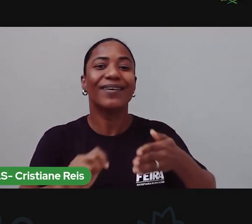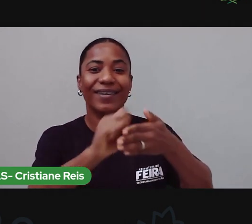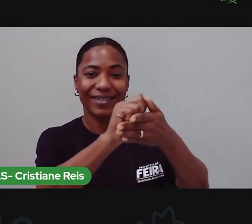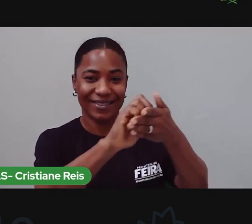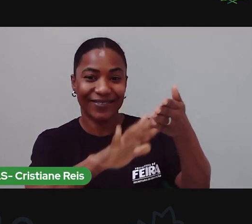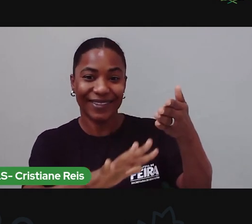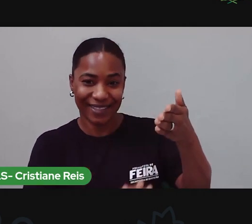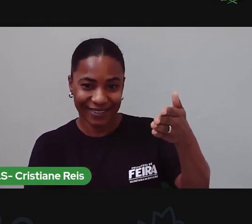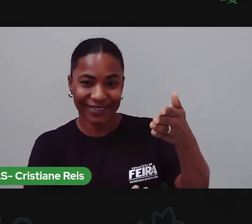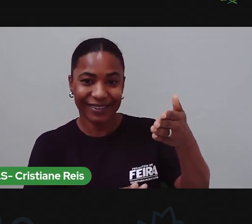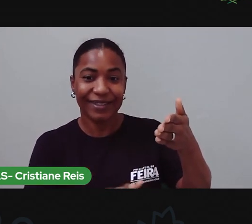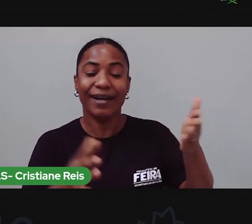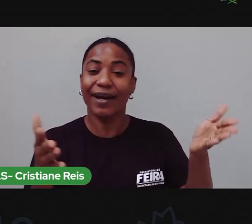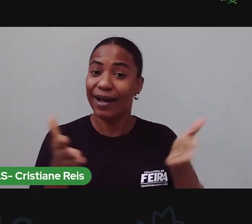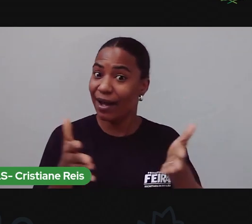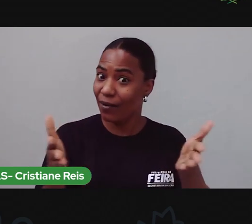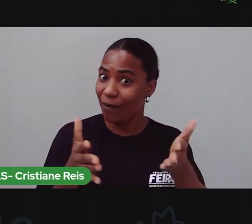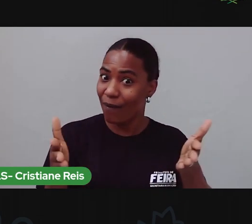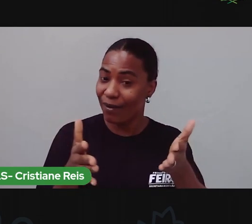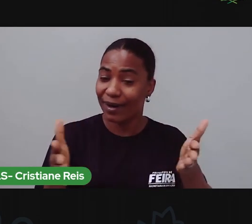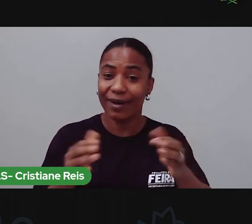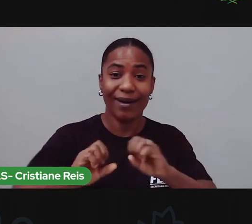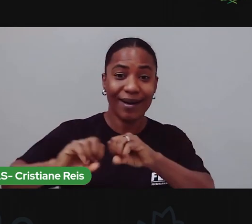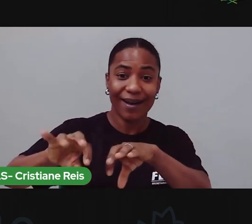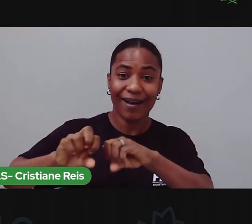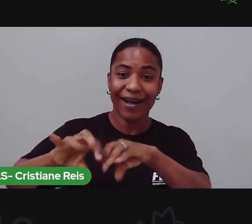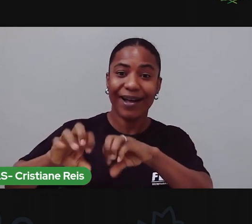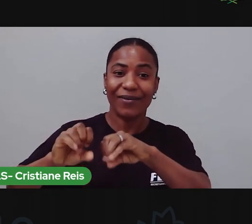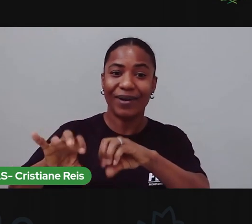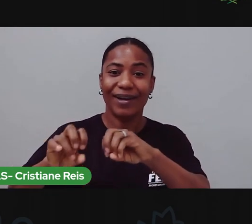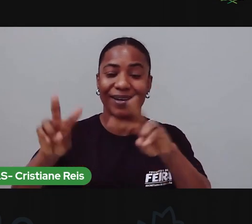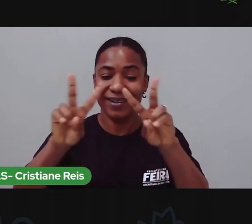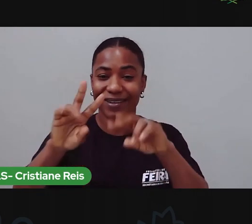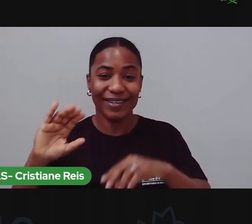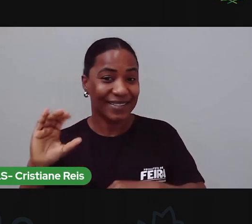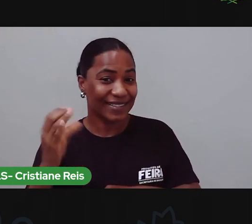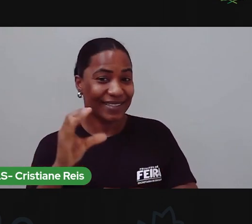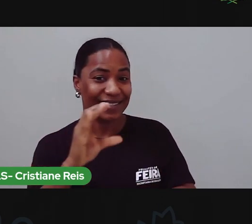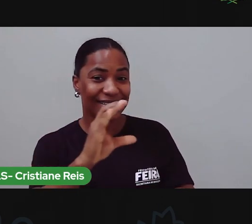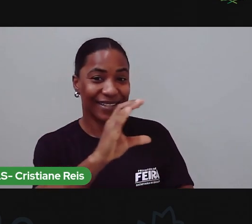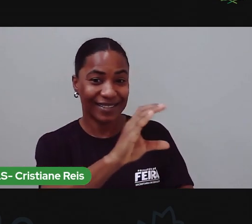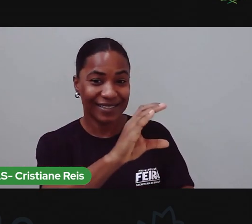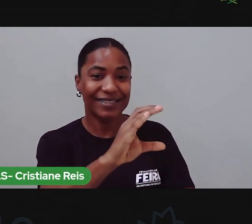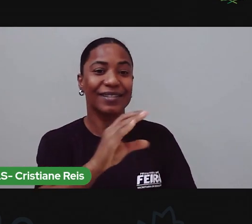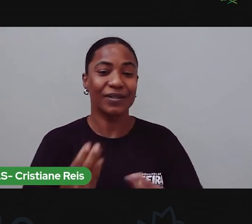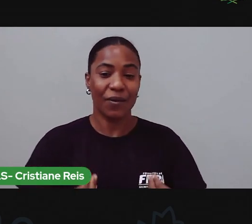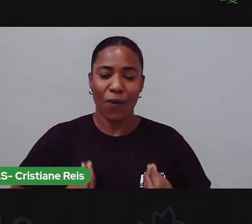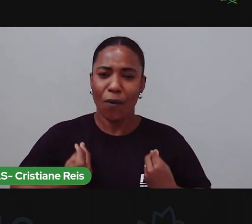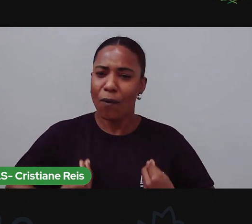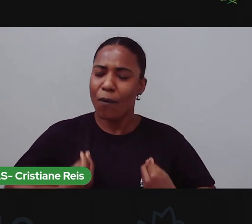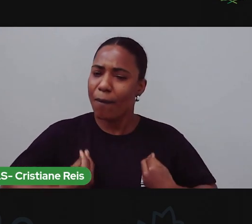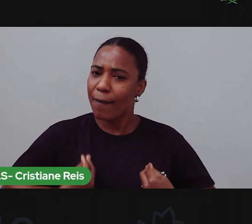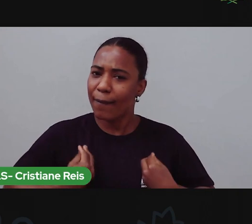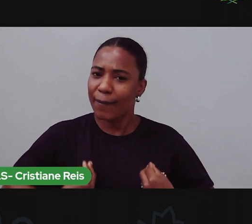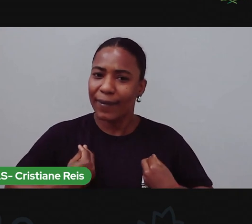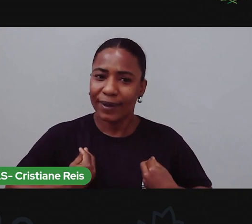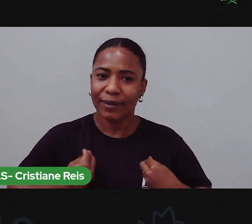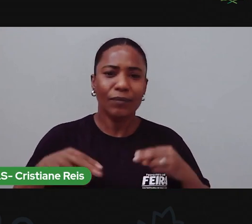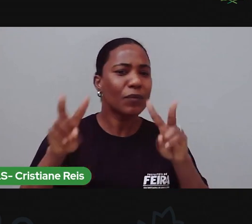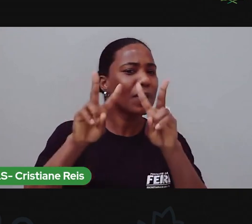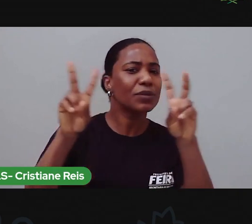agora para a aula de Ciências Humanas. eu já vou dizer para você qual é o assunto,